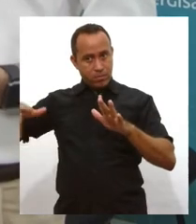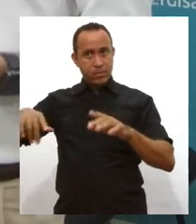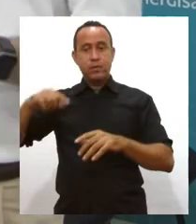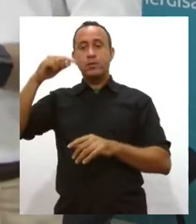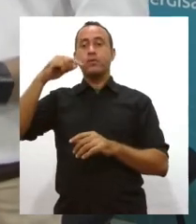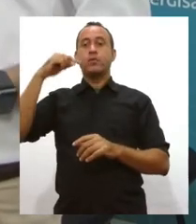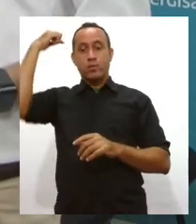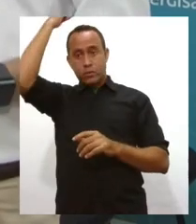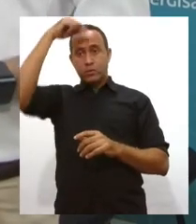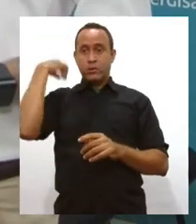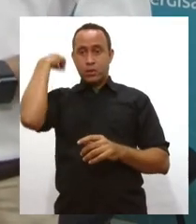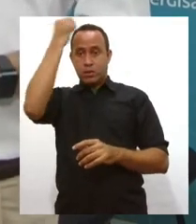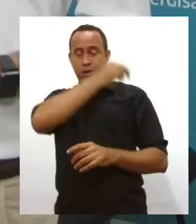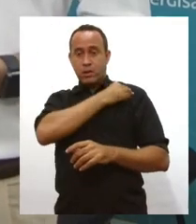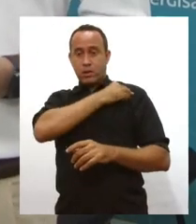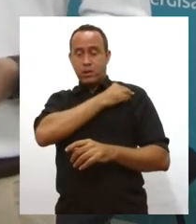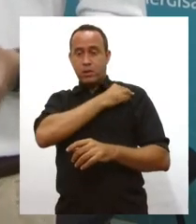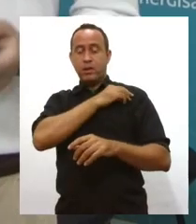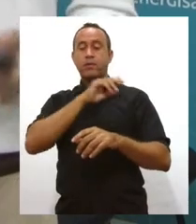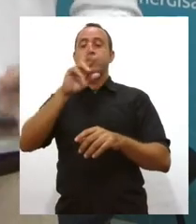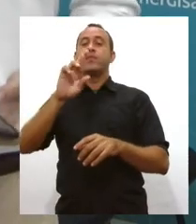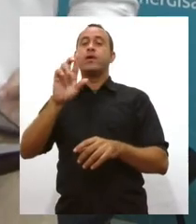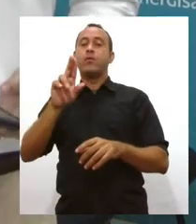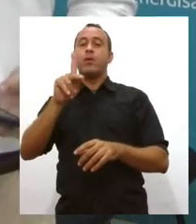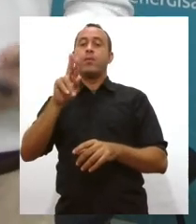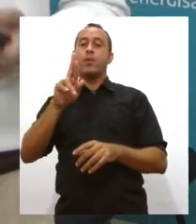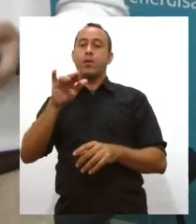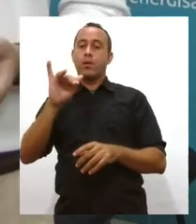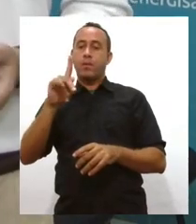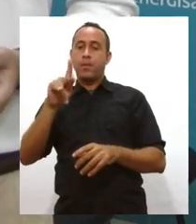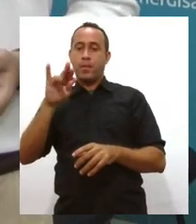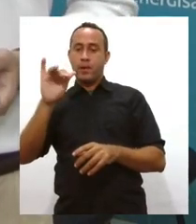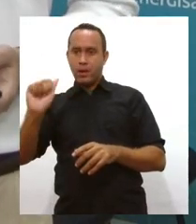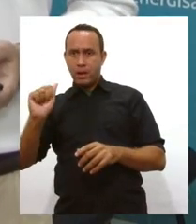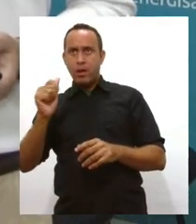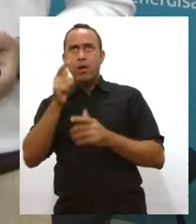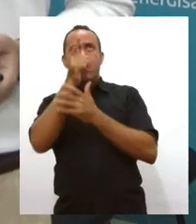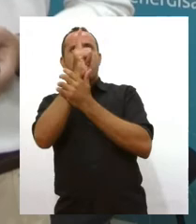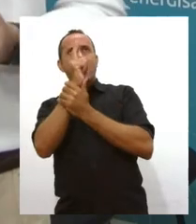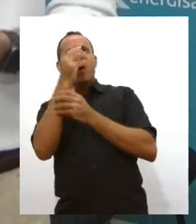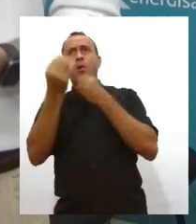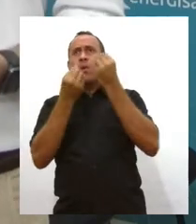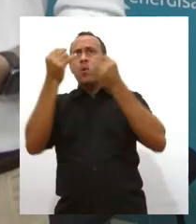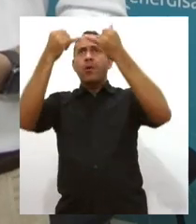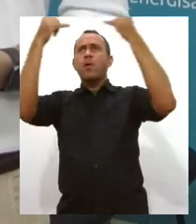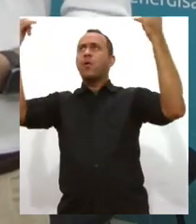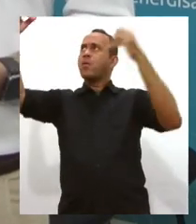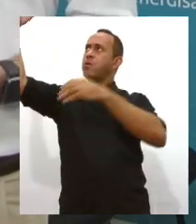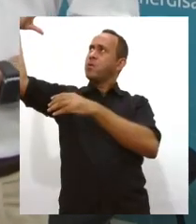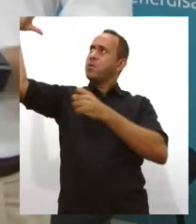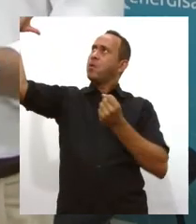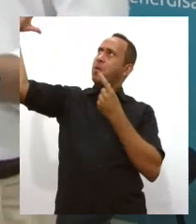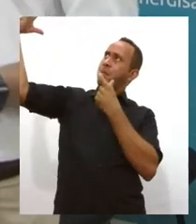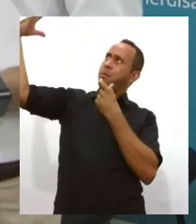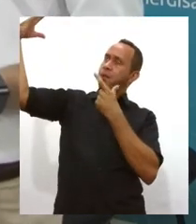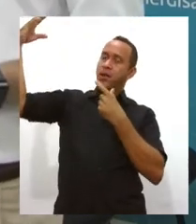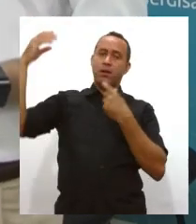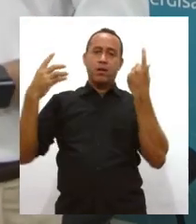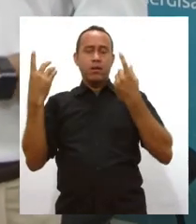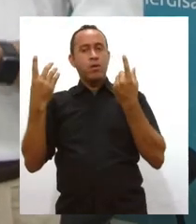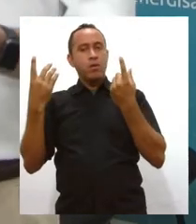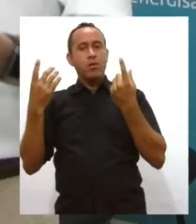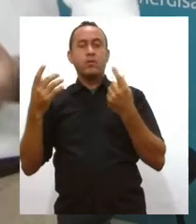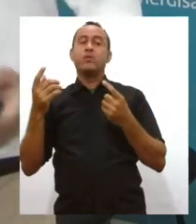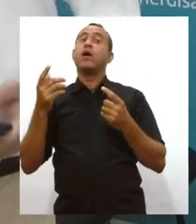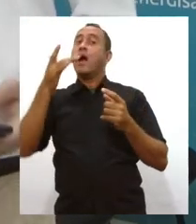Maria e o impropriar. Então, assim, isso chama muita atenção, porque o tiro, ele é, sobre a rede, ele é uma ação intencional.